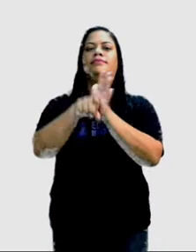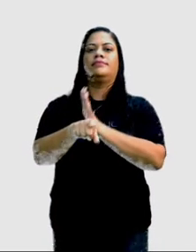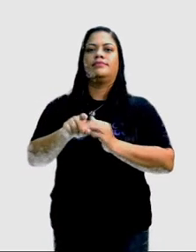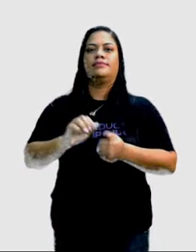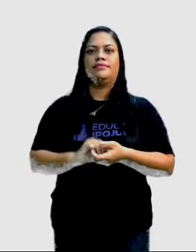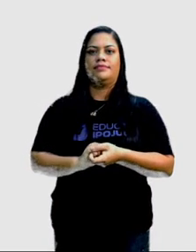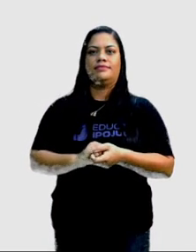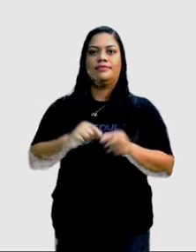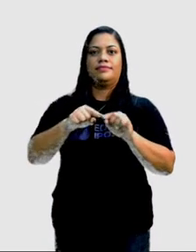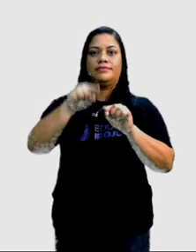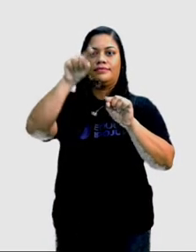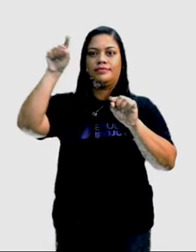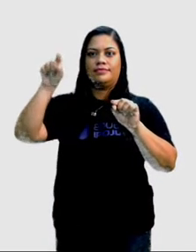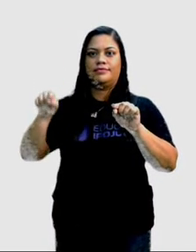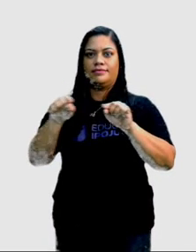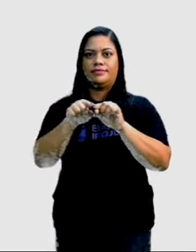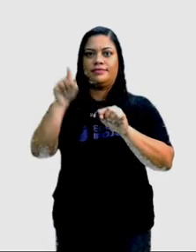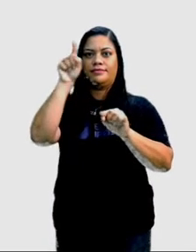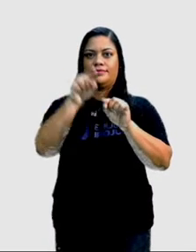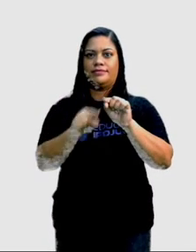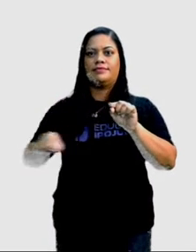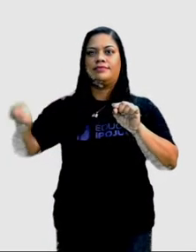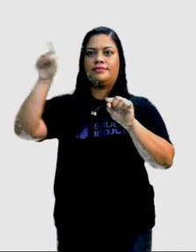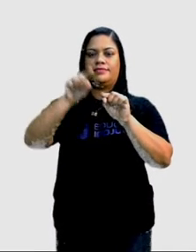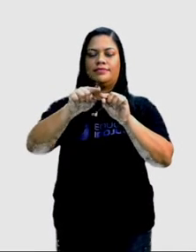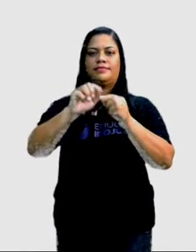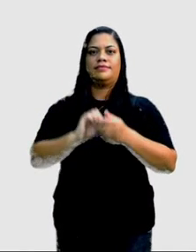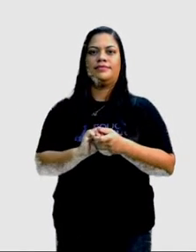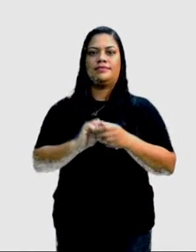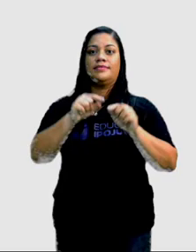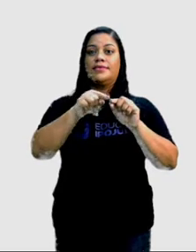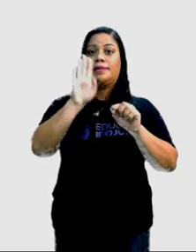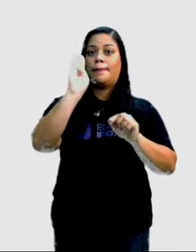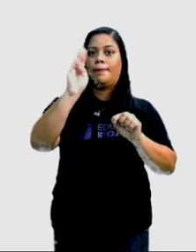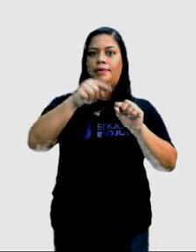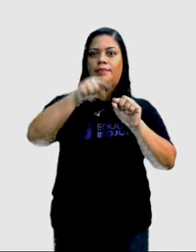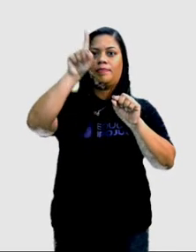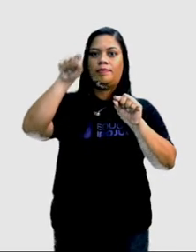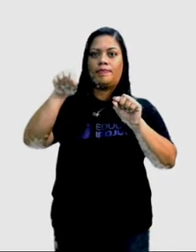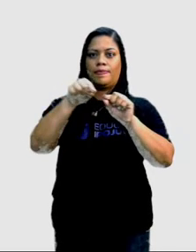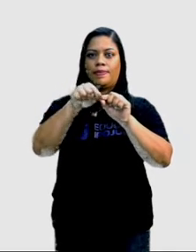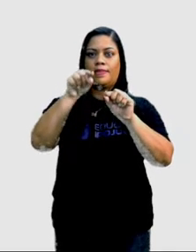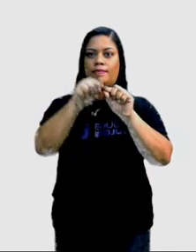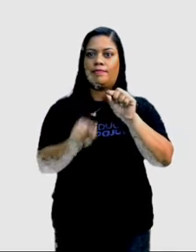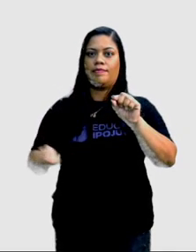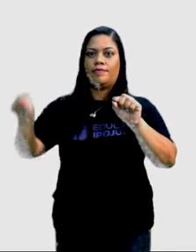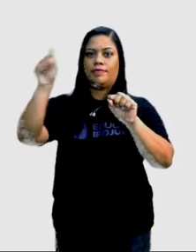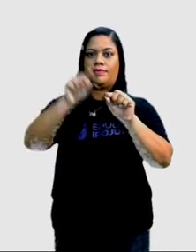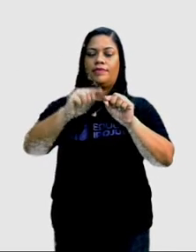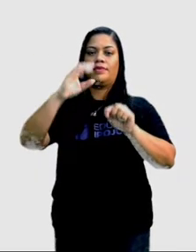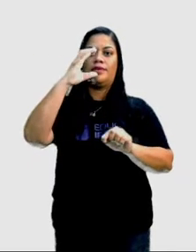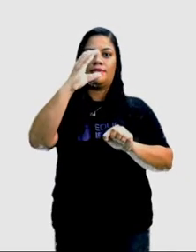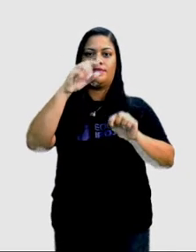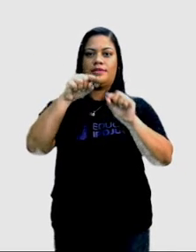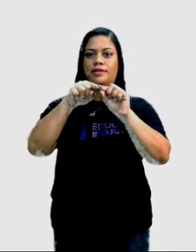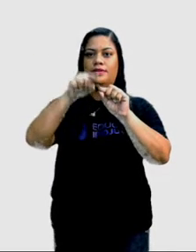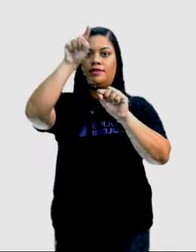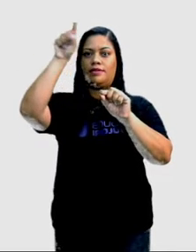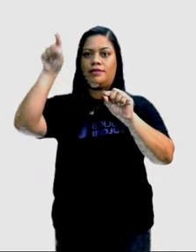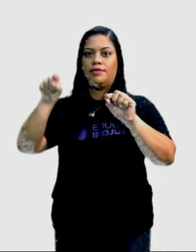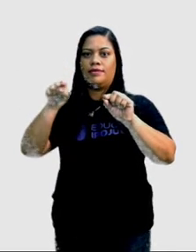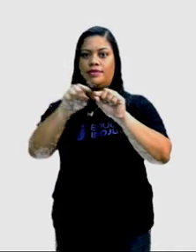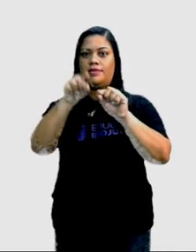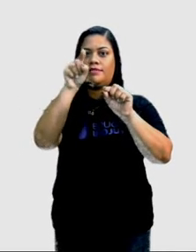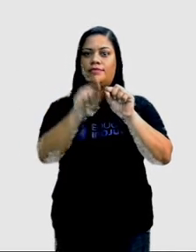Retângulo e círculos. B, triângulo e círculos. C, quadrado e círculos.